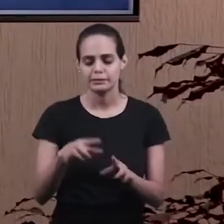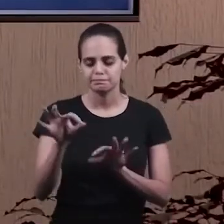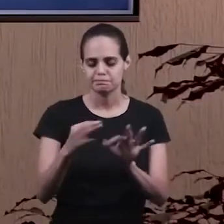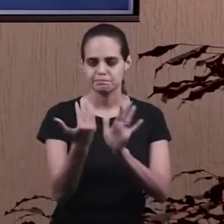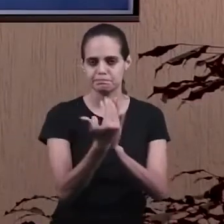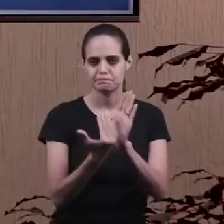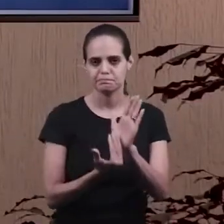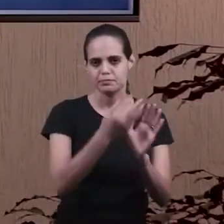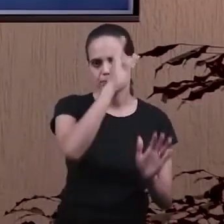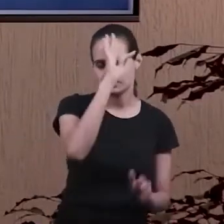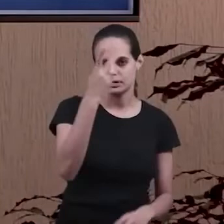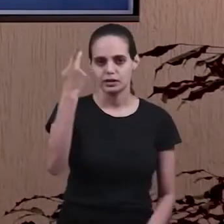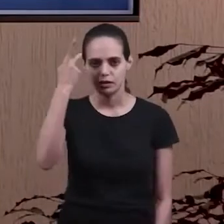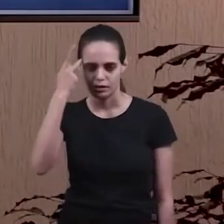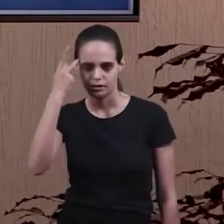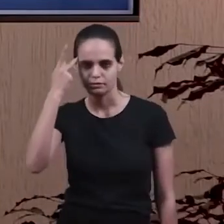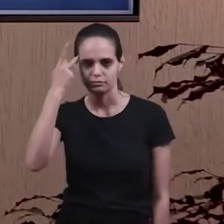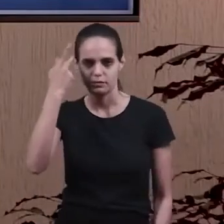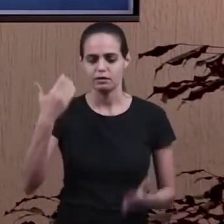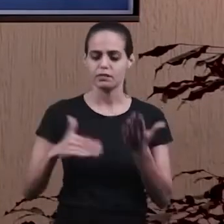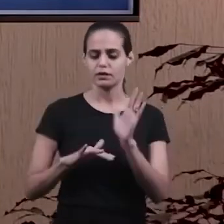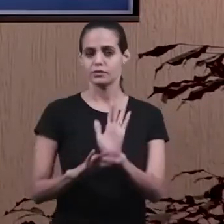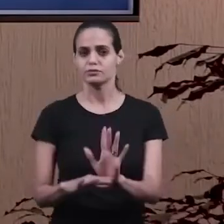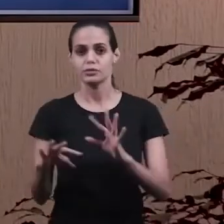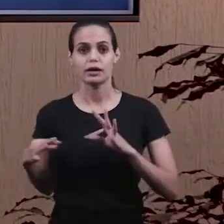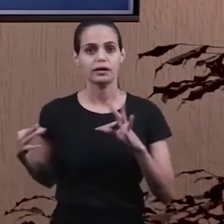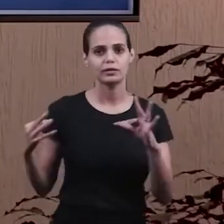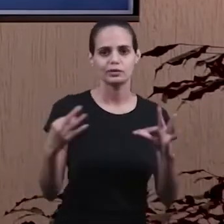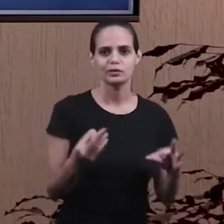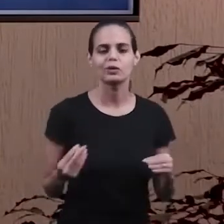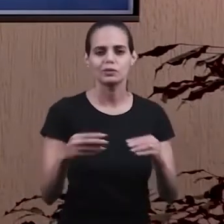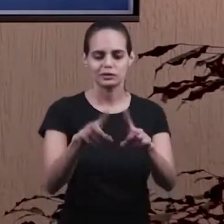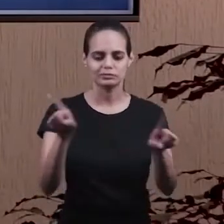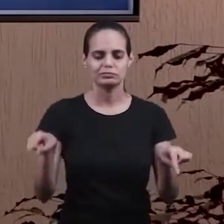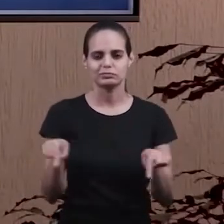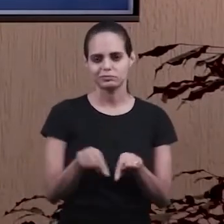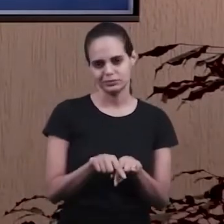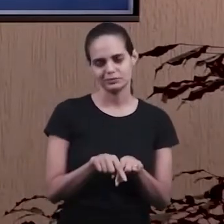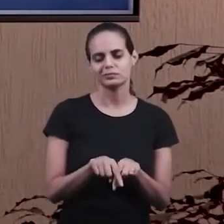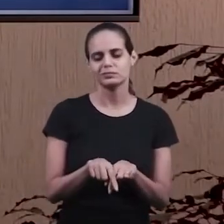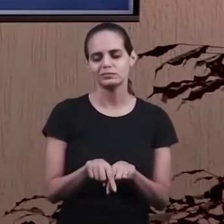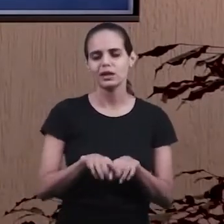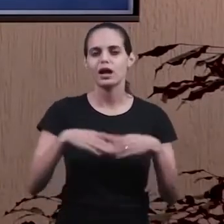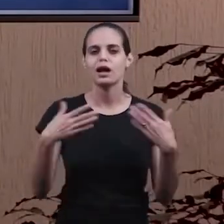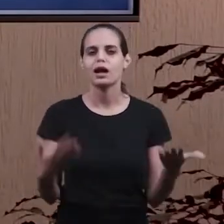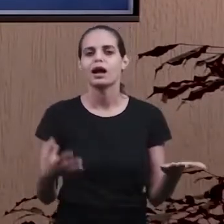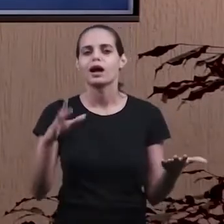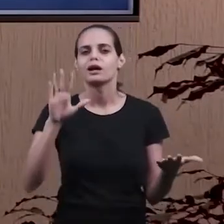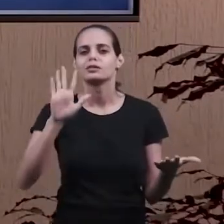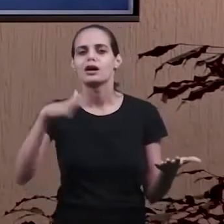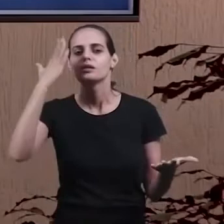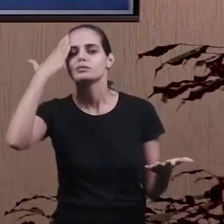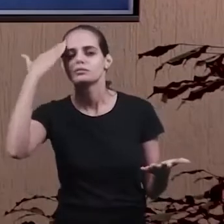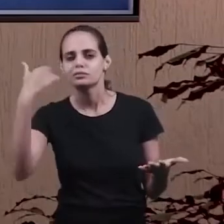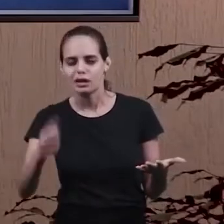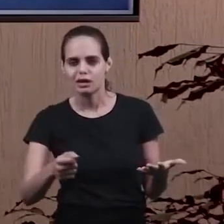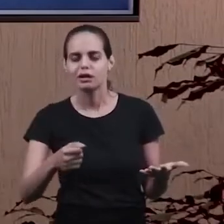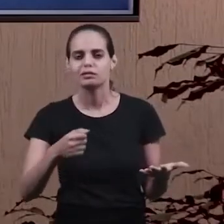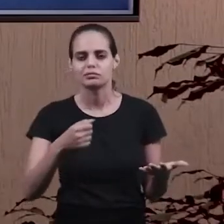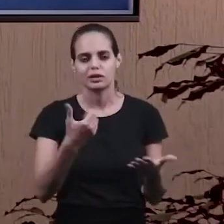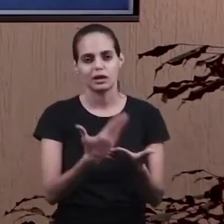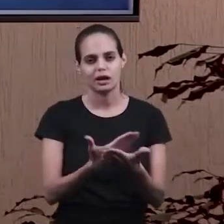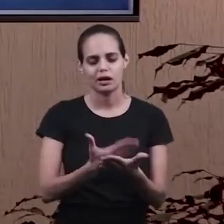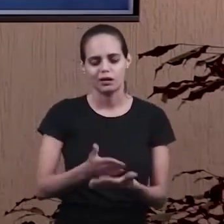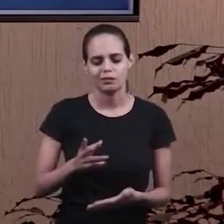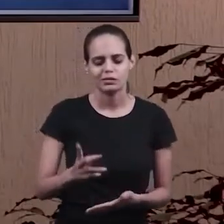planejamento. Então, é algo que vai beneficiar toda a turma. Ah, mas nós já sabemos o que vai acontecer na aula. A aula é a mesma sempre,